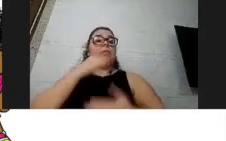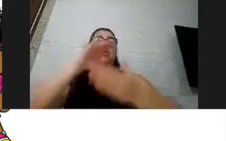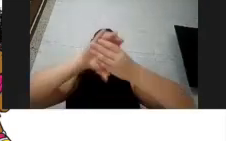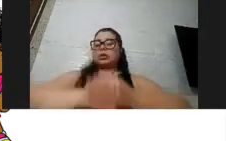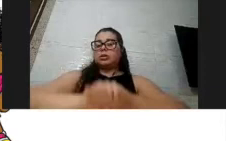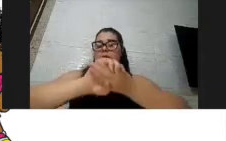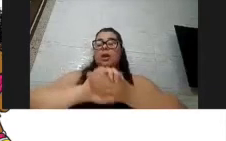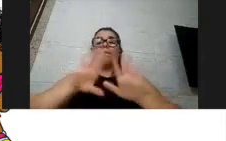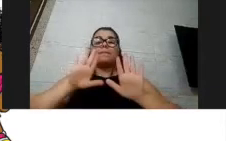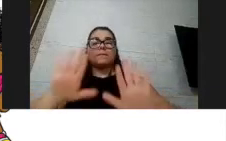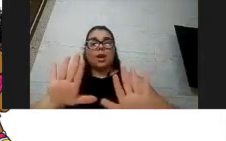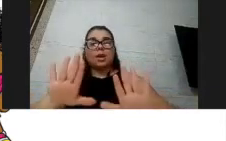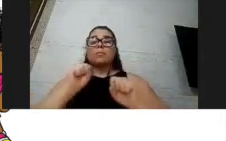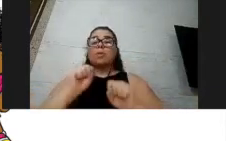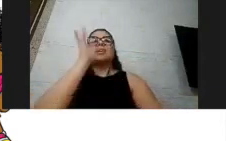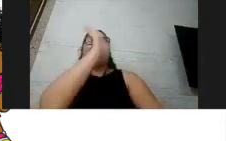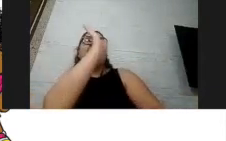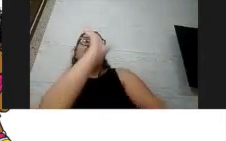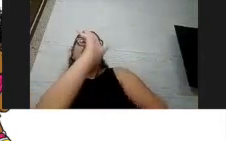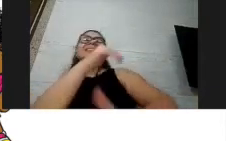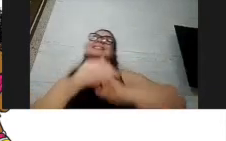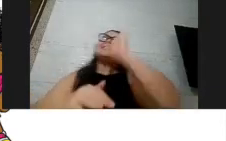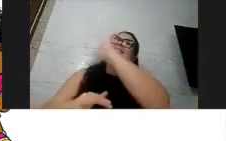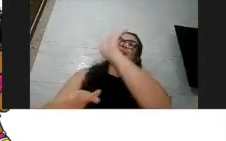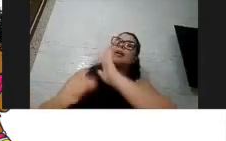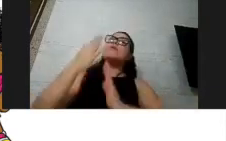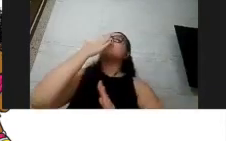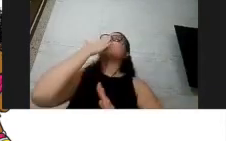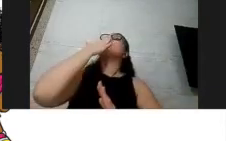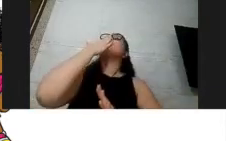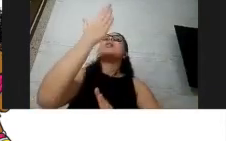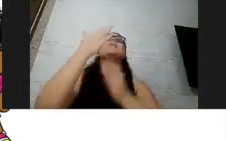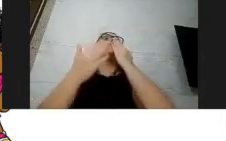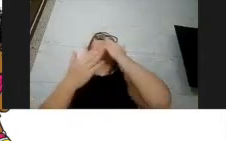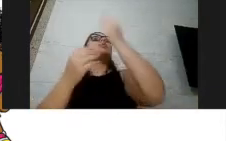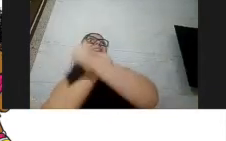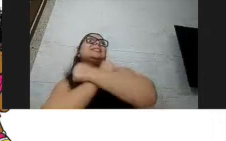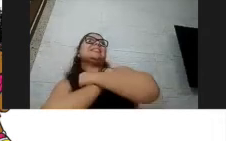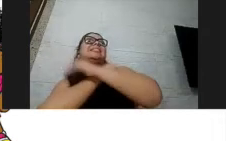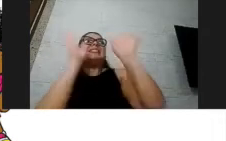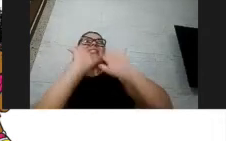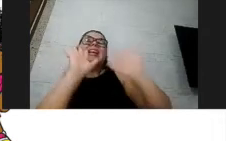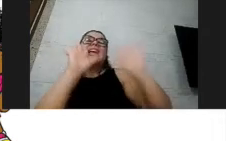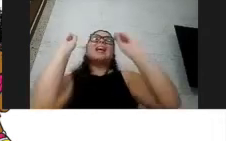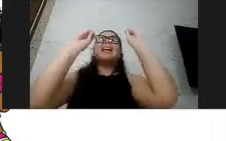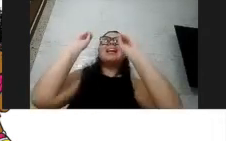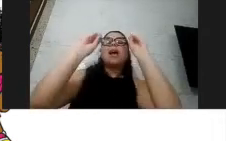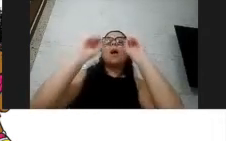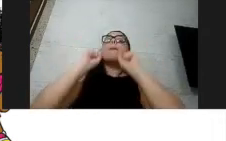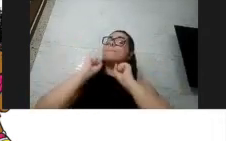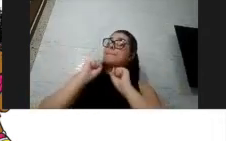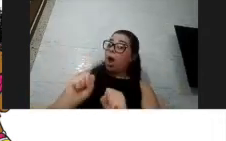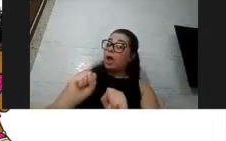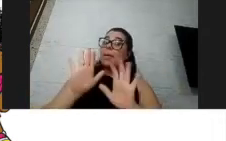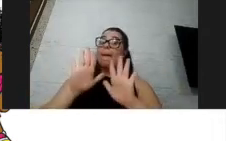pode acenar, pode mandar um beijo com distância, então tudo isso precisa ser